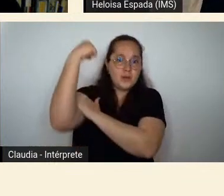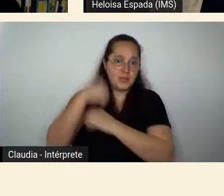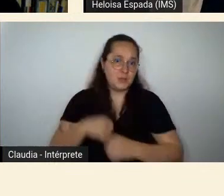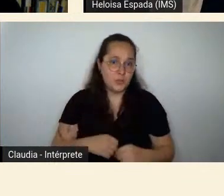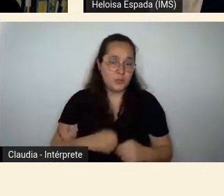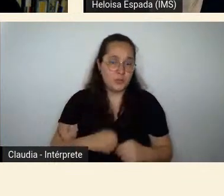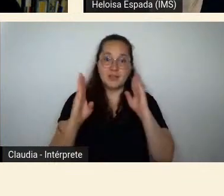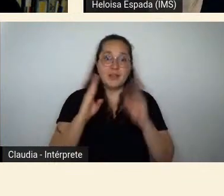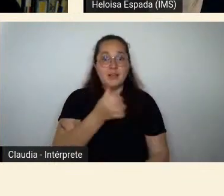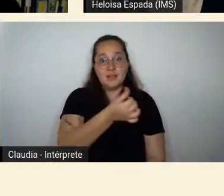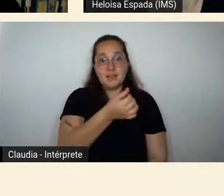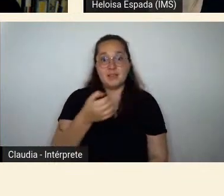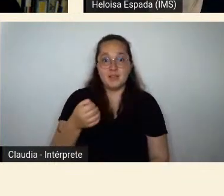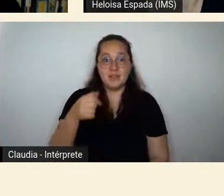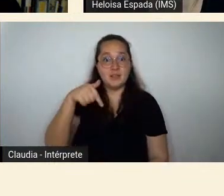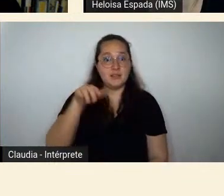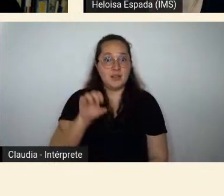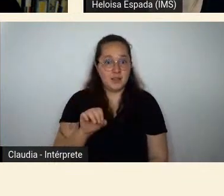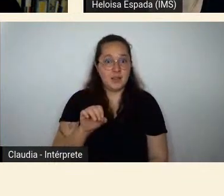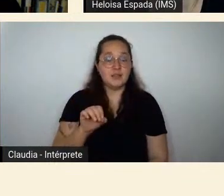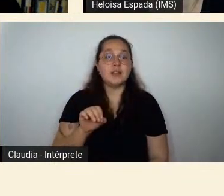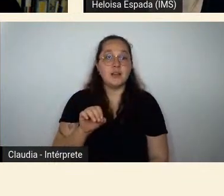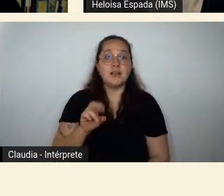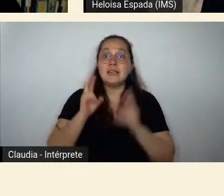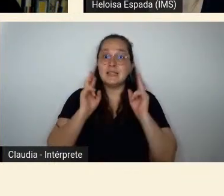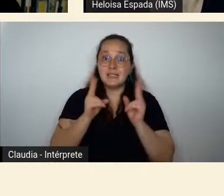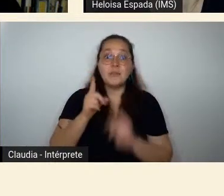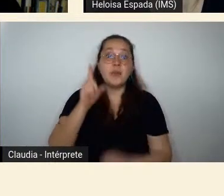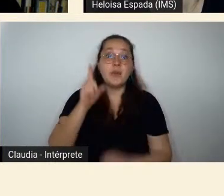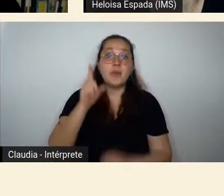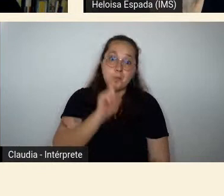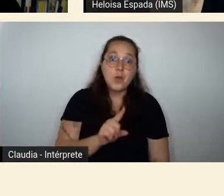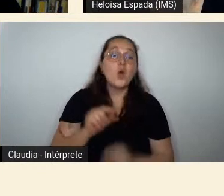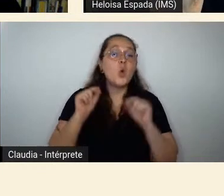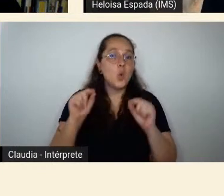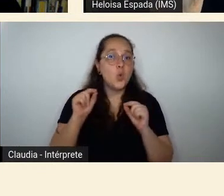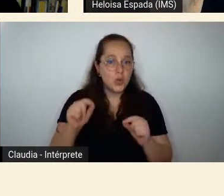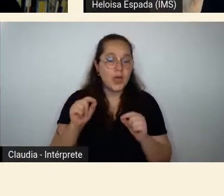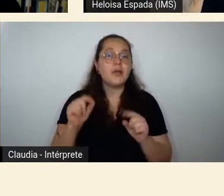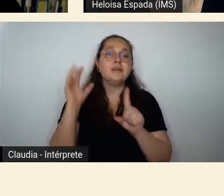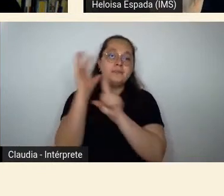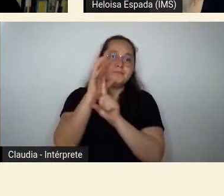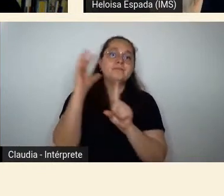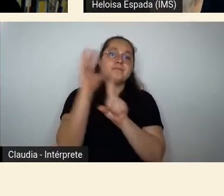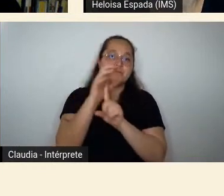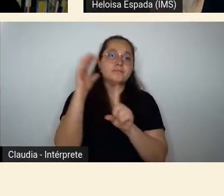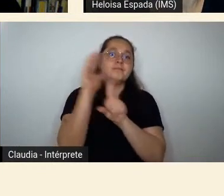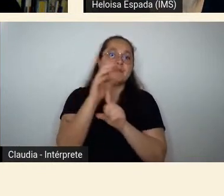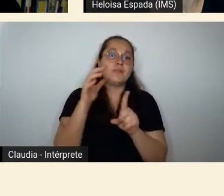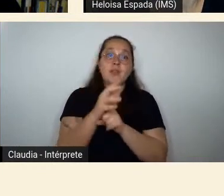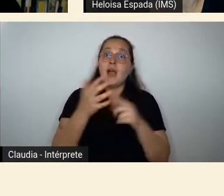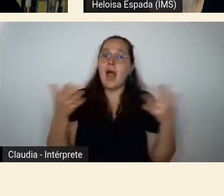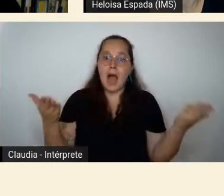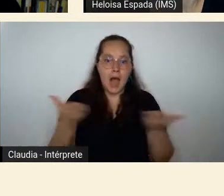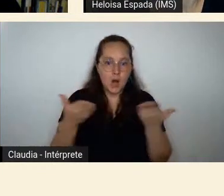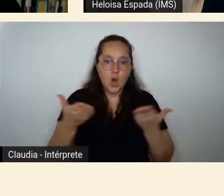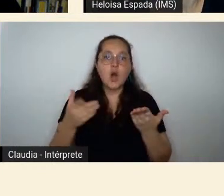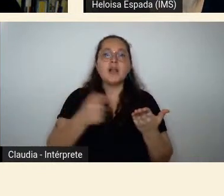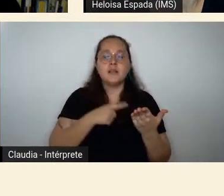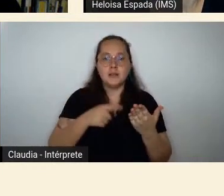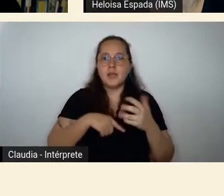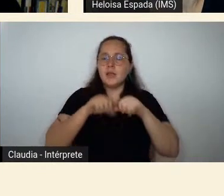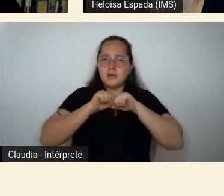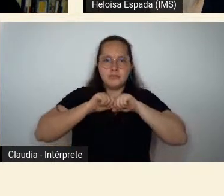60 70 os americanos estão martelando em cima da cabeça da gente e agora nós temos uma enxurrada de